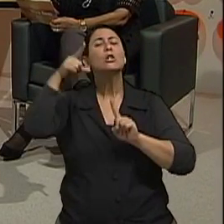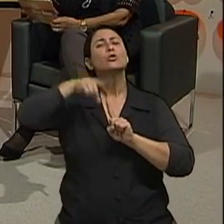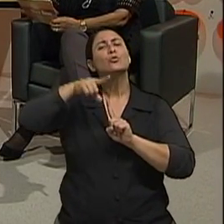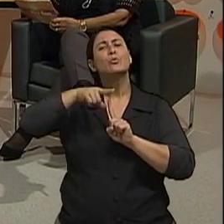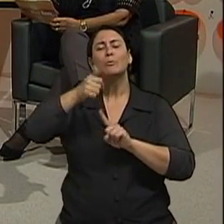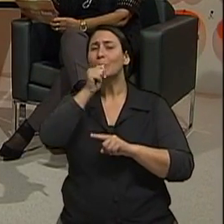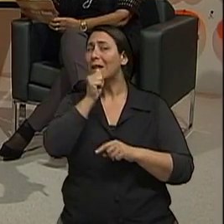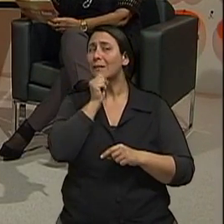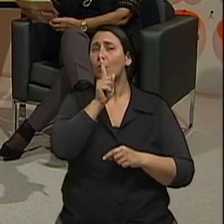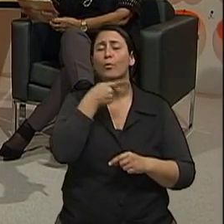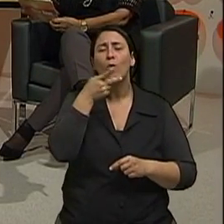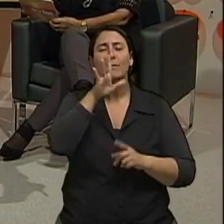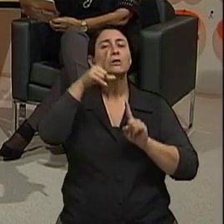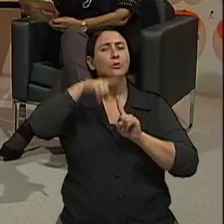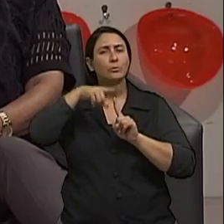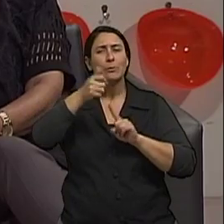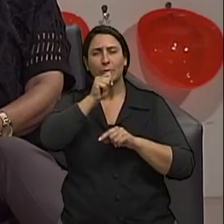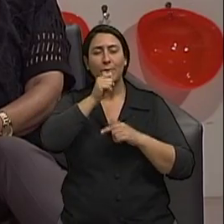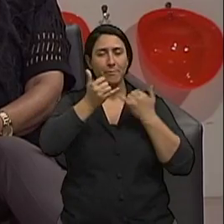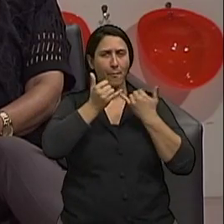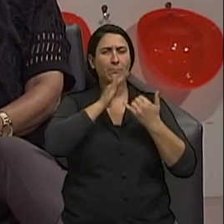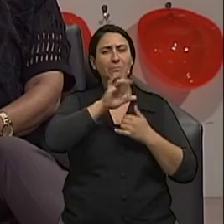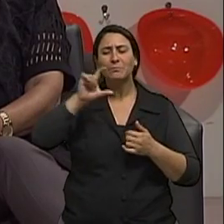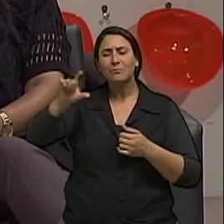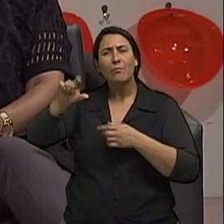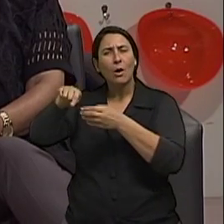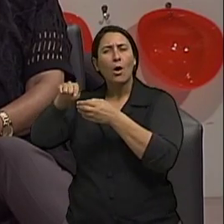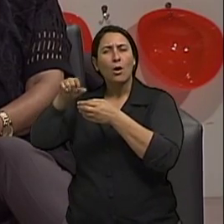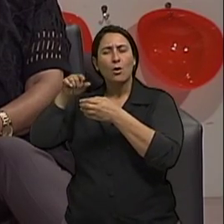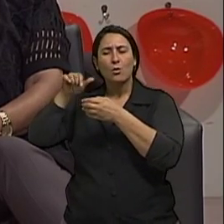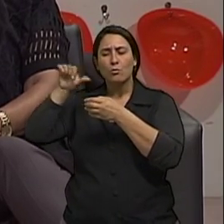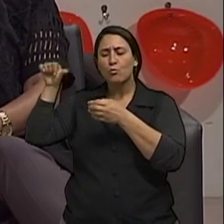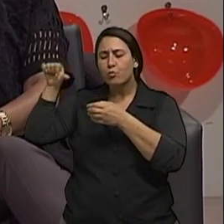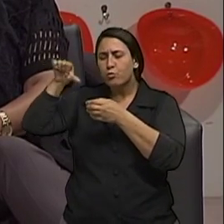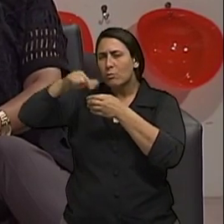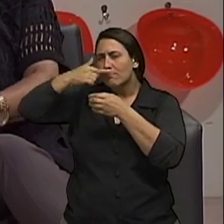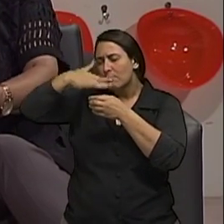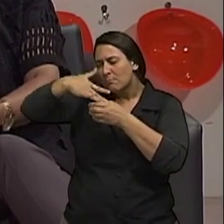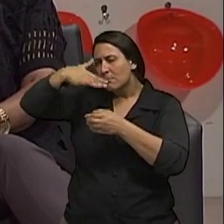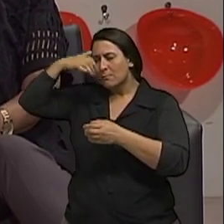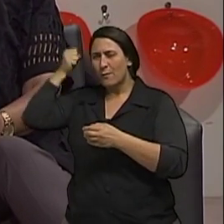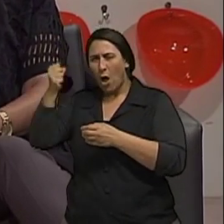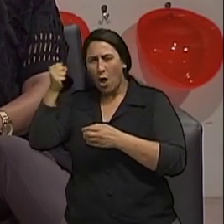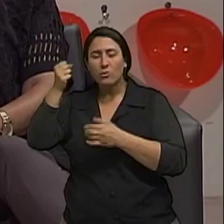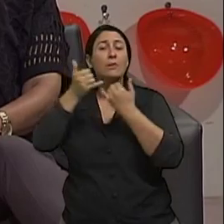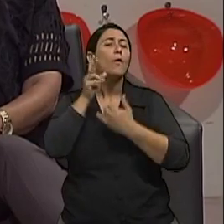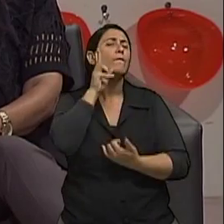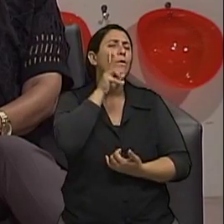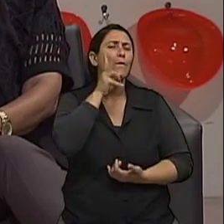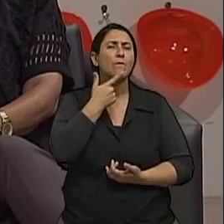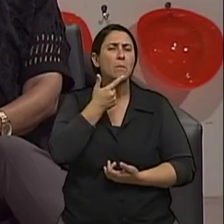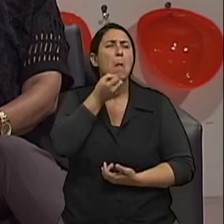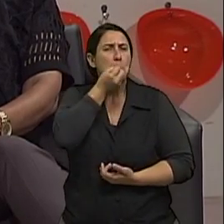né, que a gente não falou ainda. As destiladas são mais fortes mesmo, o vinho tinto é mais saudável